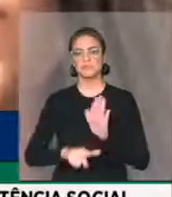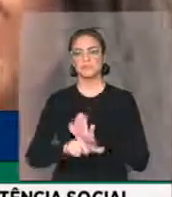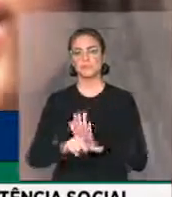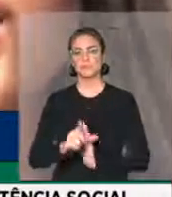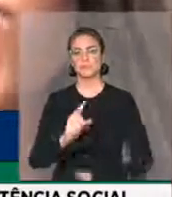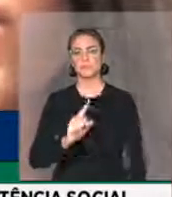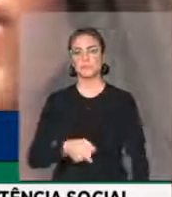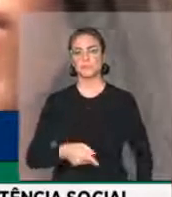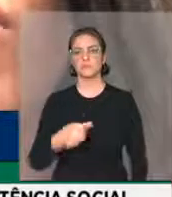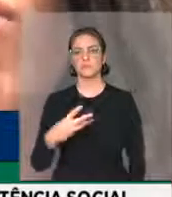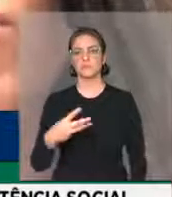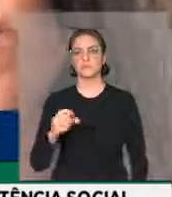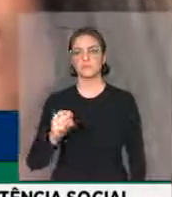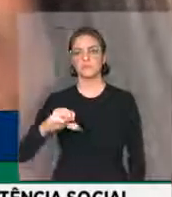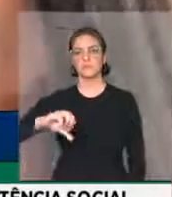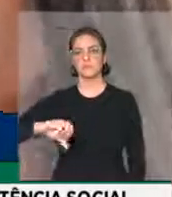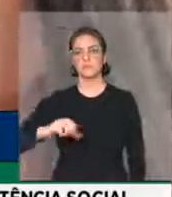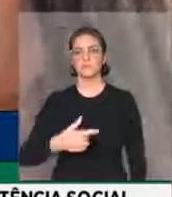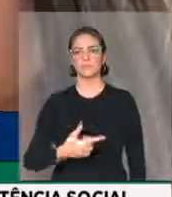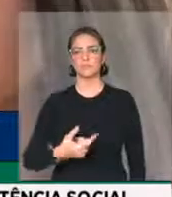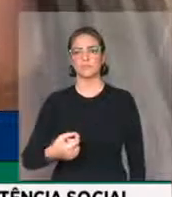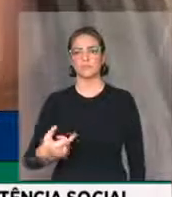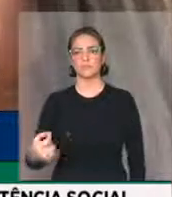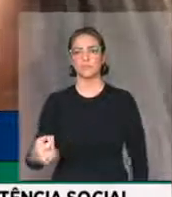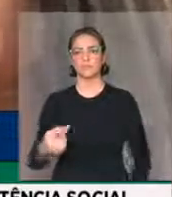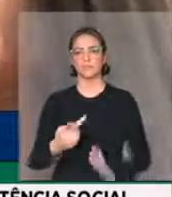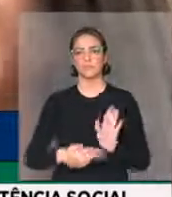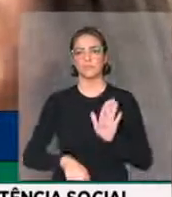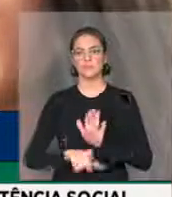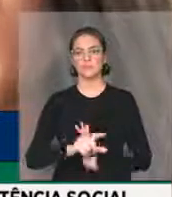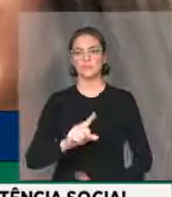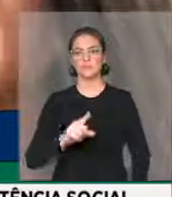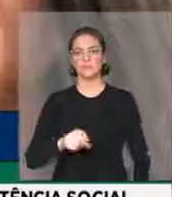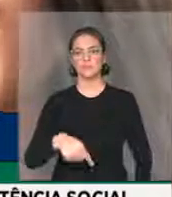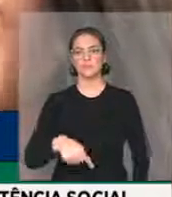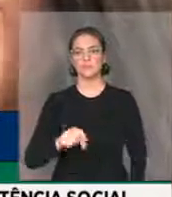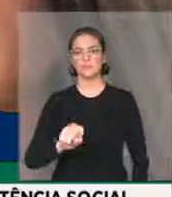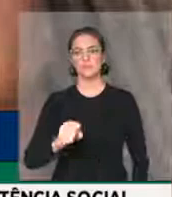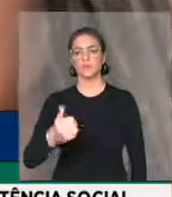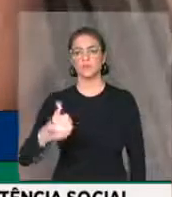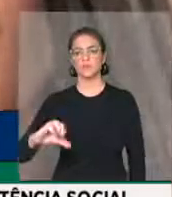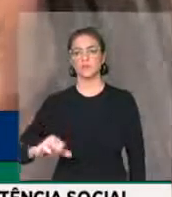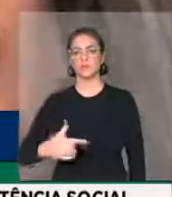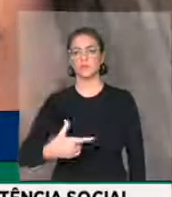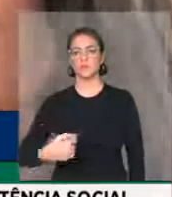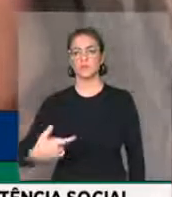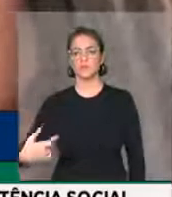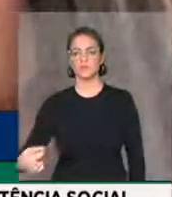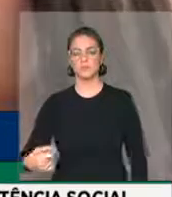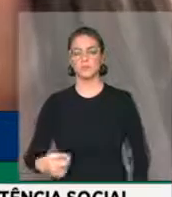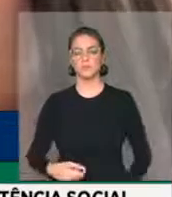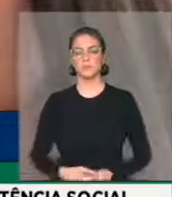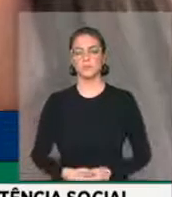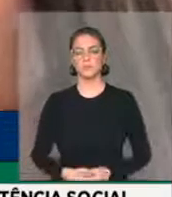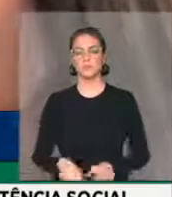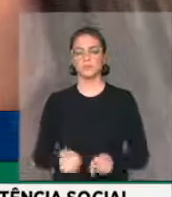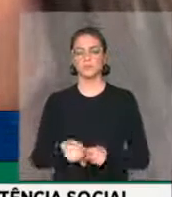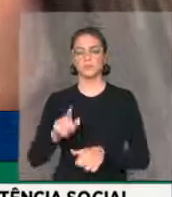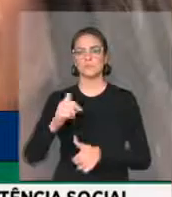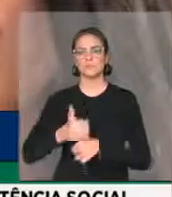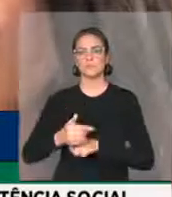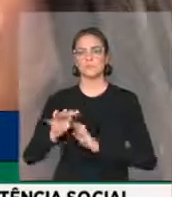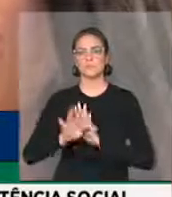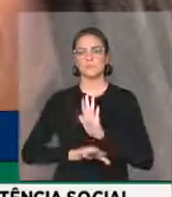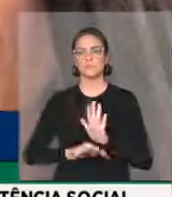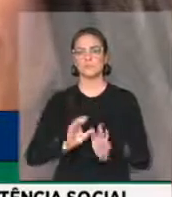1389 de 2020, do projeto de lei nº 1819 de 2020, apensado e do substitutivo da